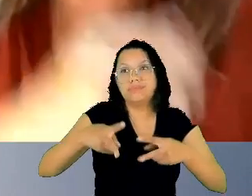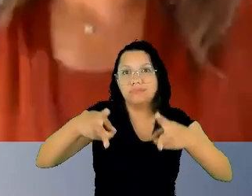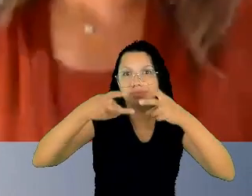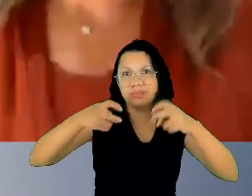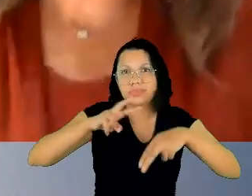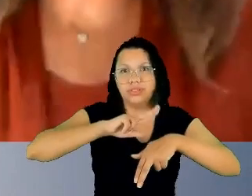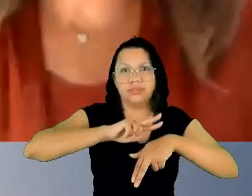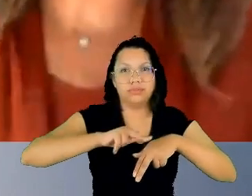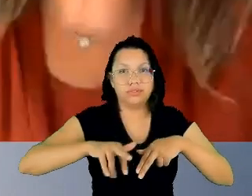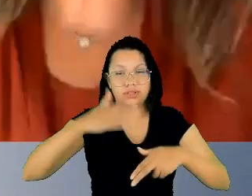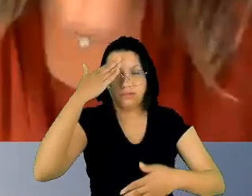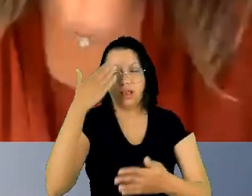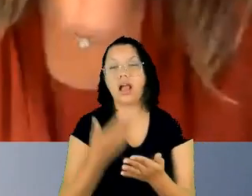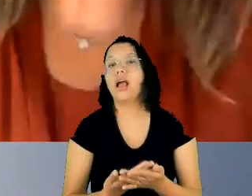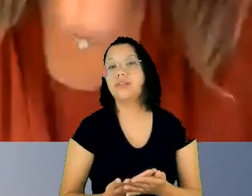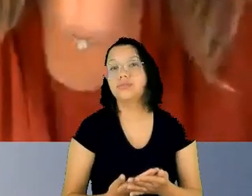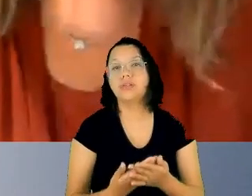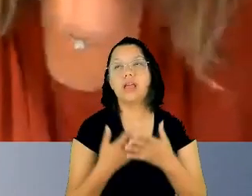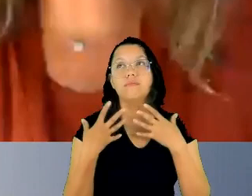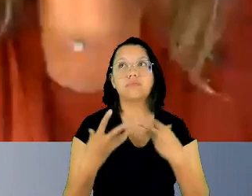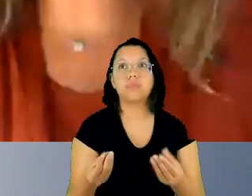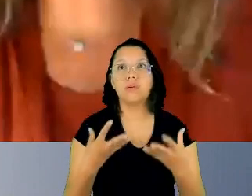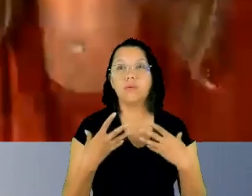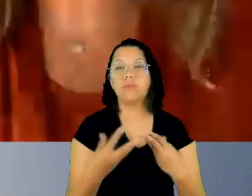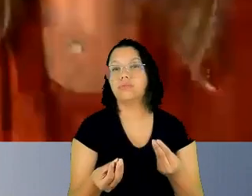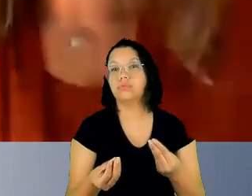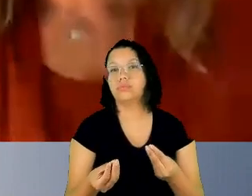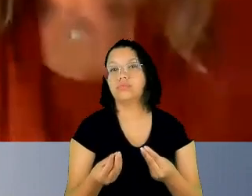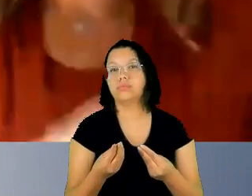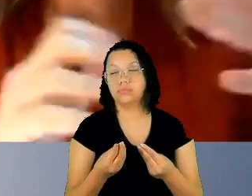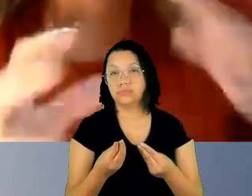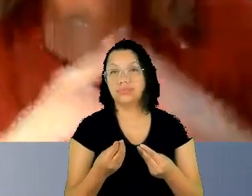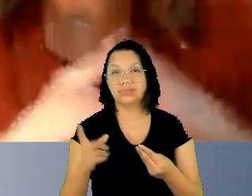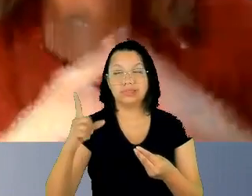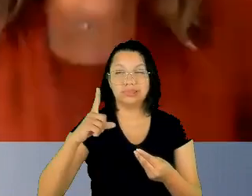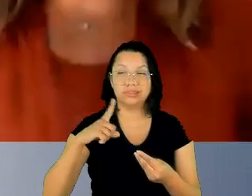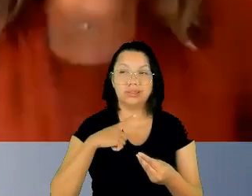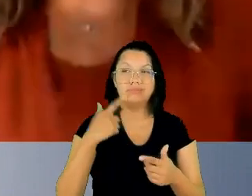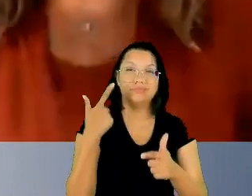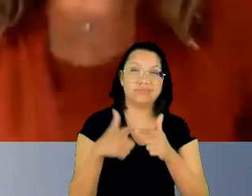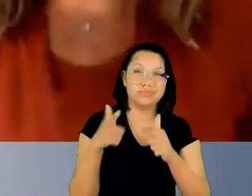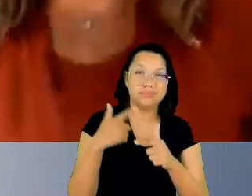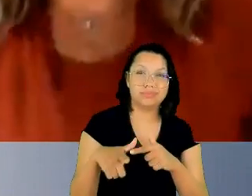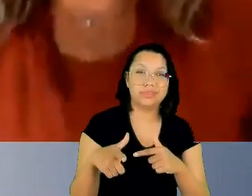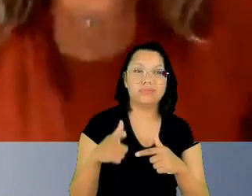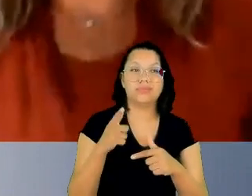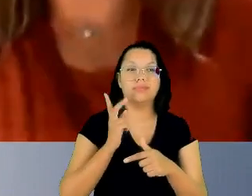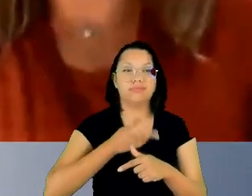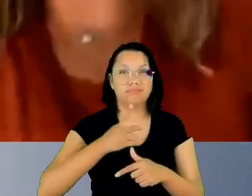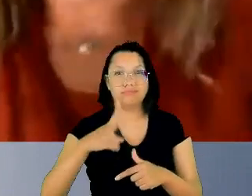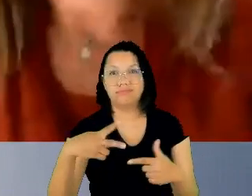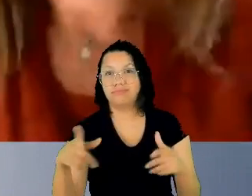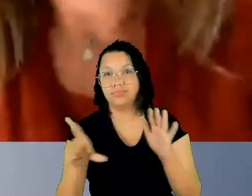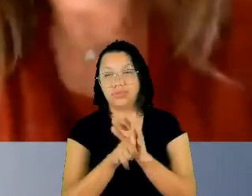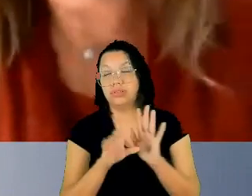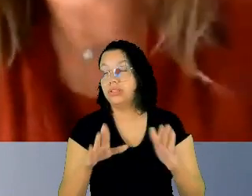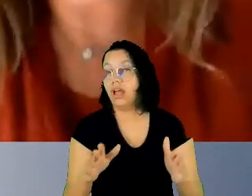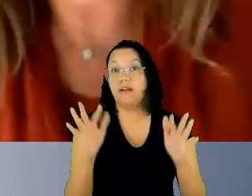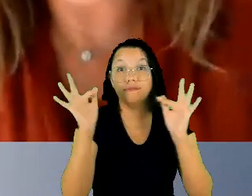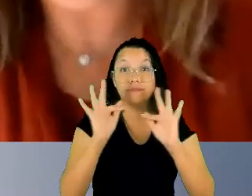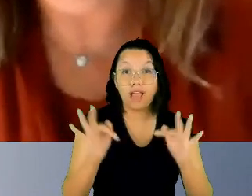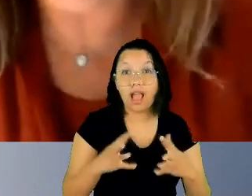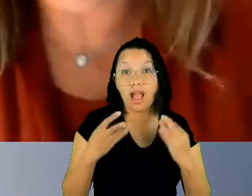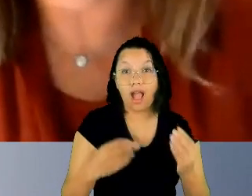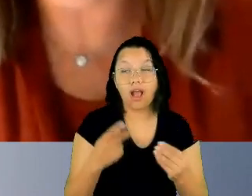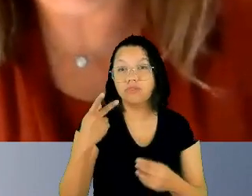muito restará comprometida a implementação dessa lei então eu fico muito feliz com a sua pergunta que no